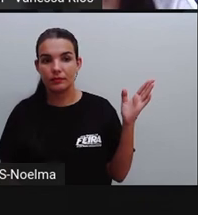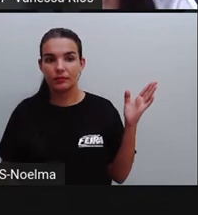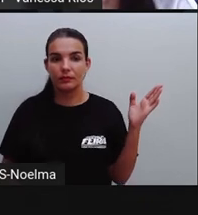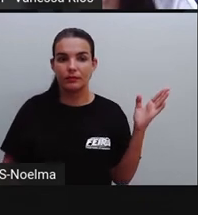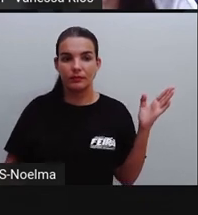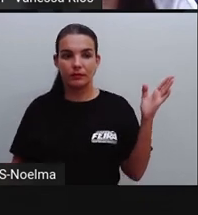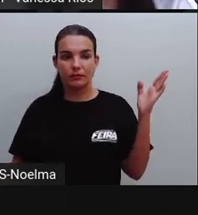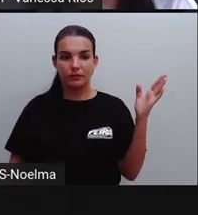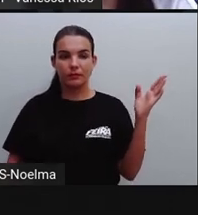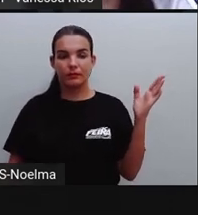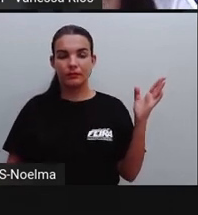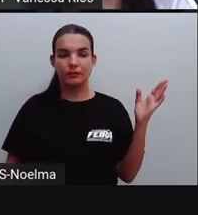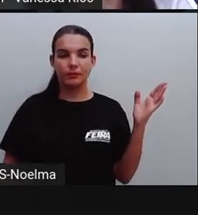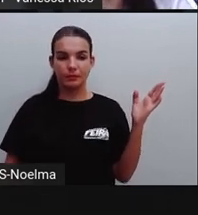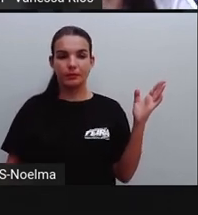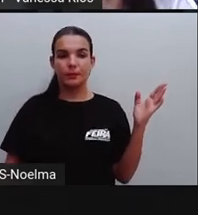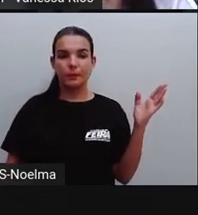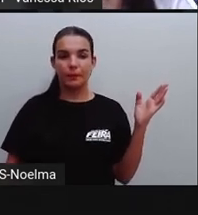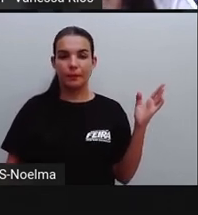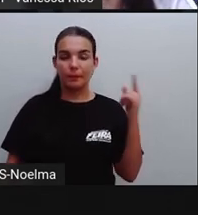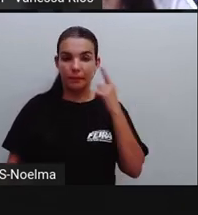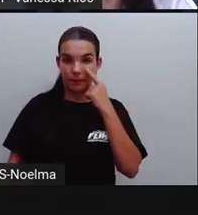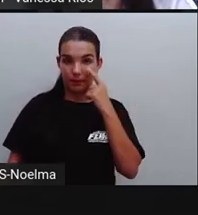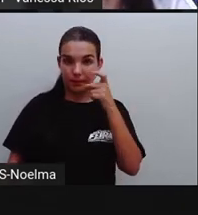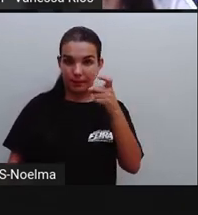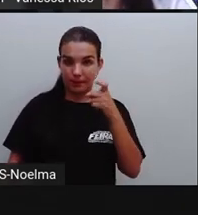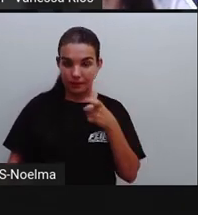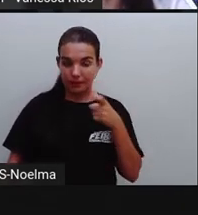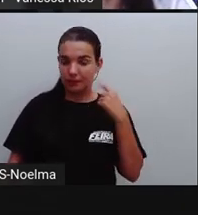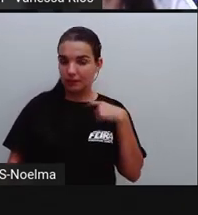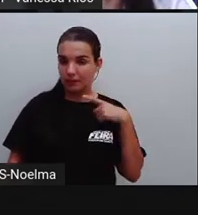né? Com o som do Z. Utilizaram a I corretamente?